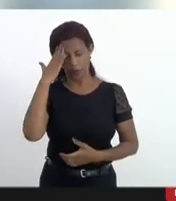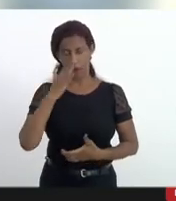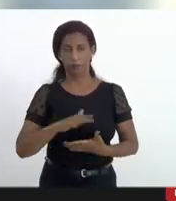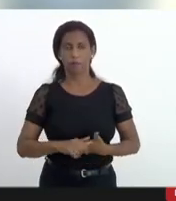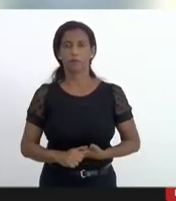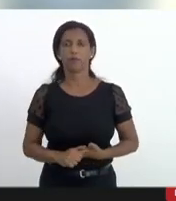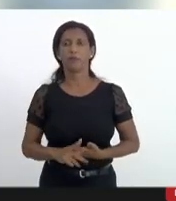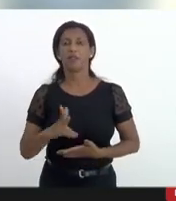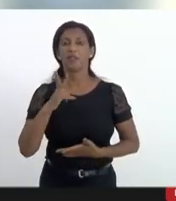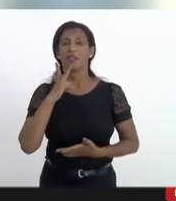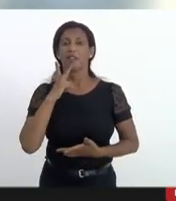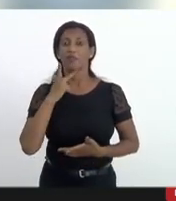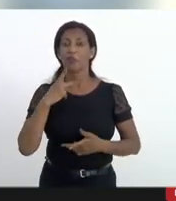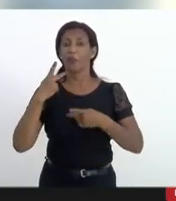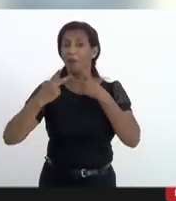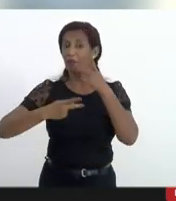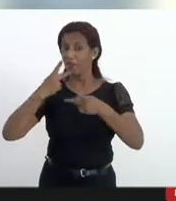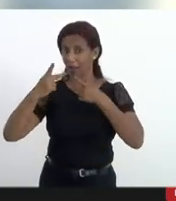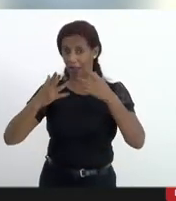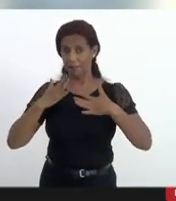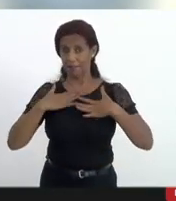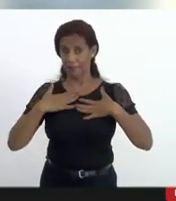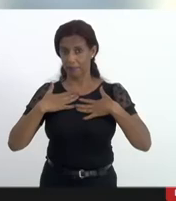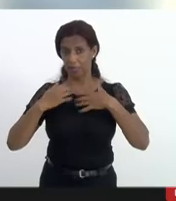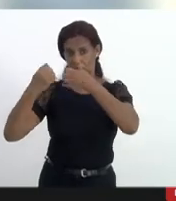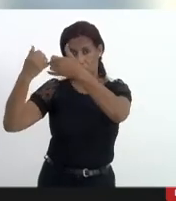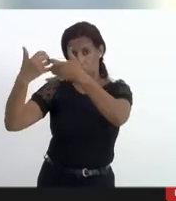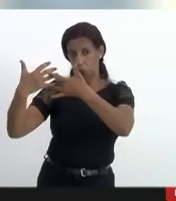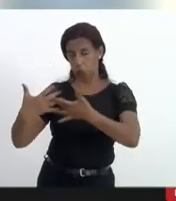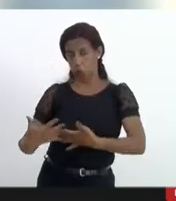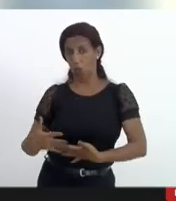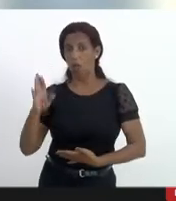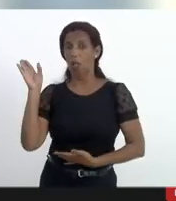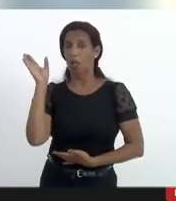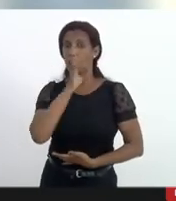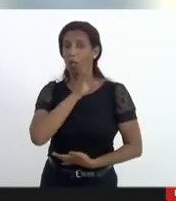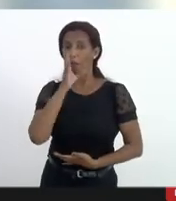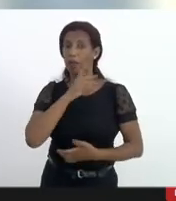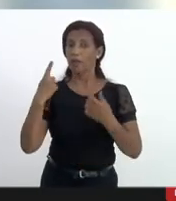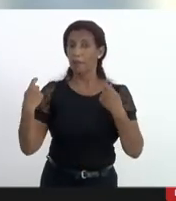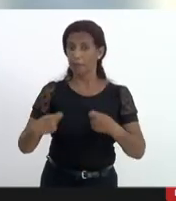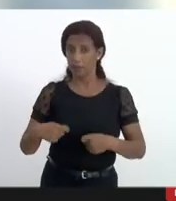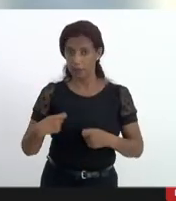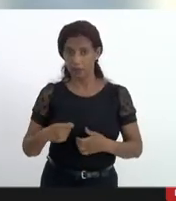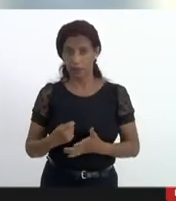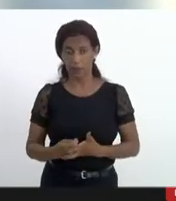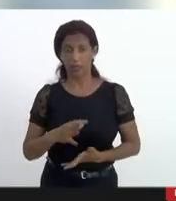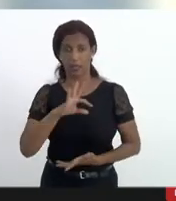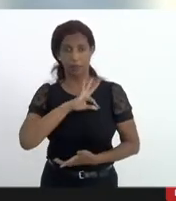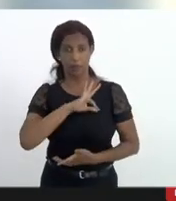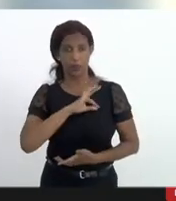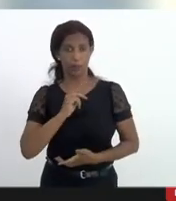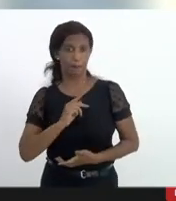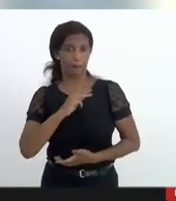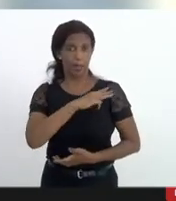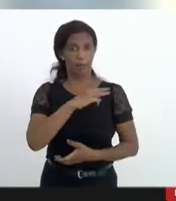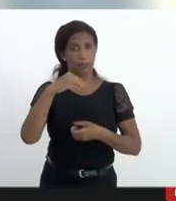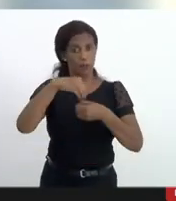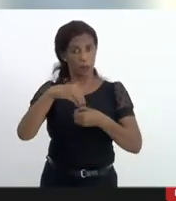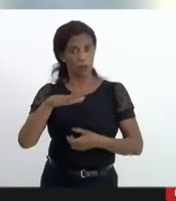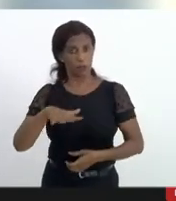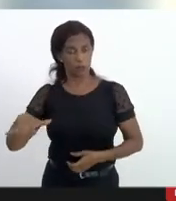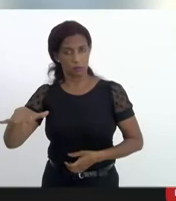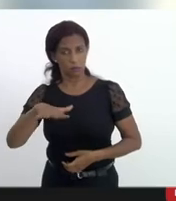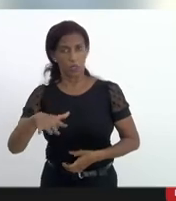breve explanação sobre aspectos emergenciais que demandam realmente a presença da Polícia Militar no interior das comunidades